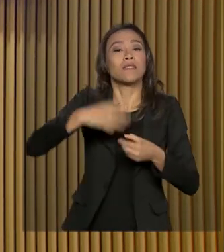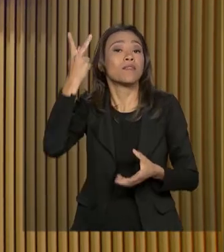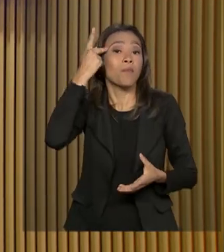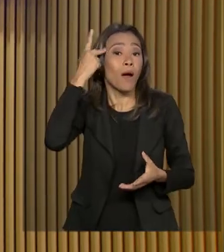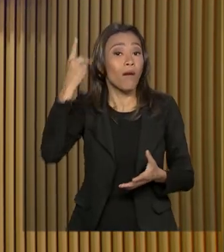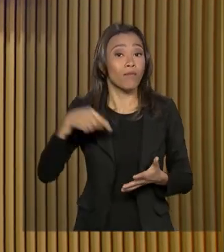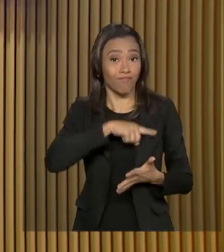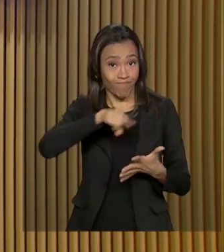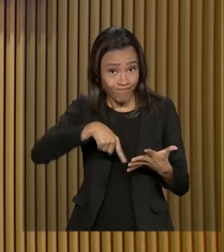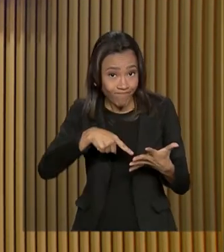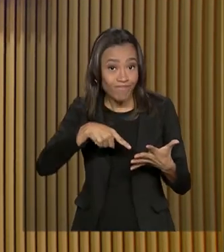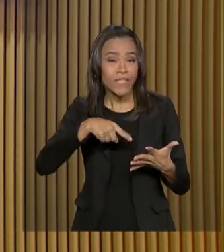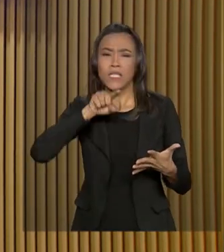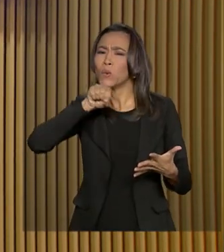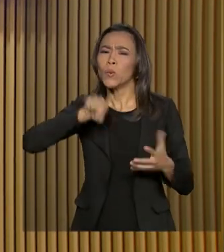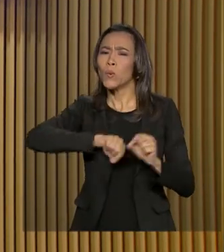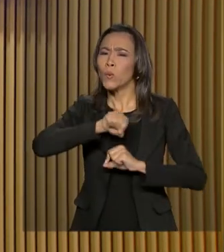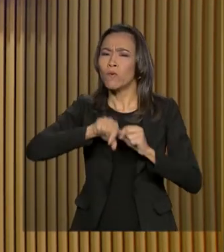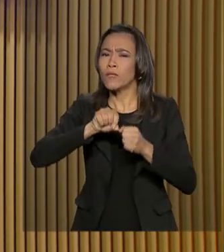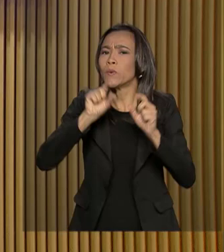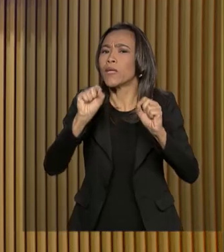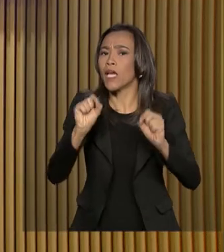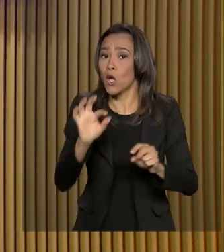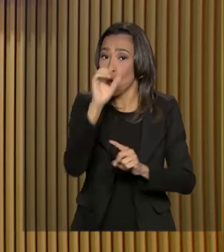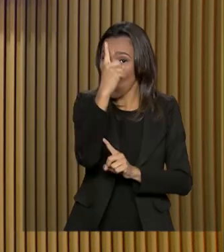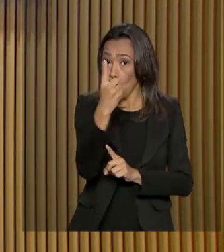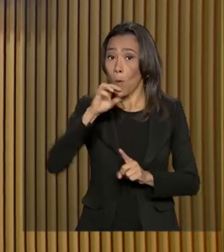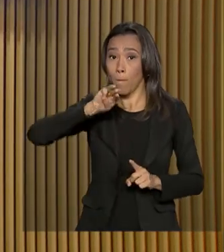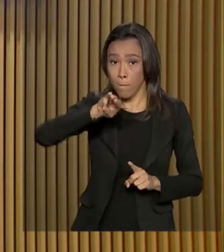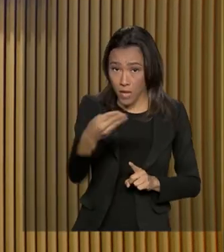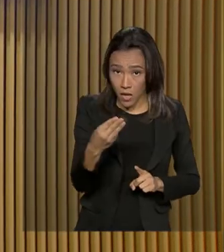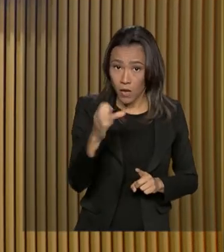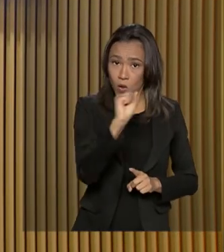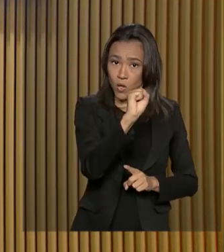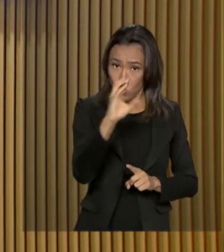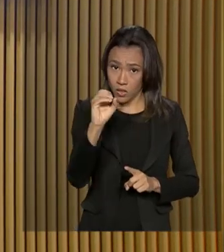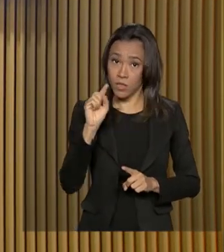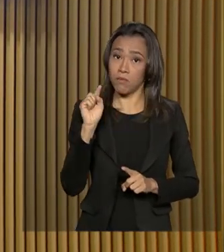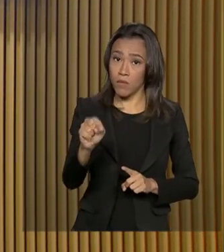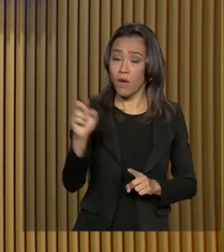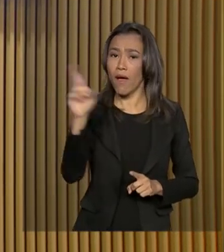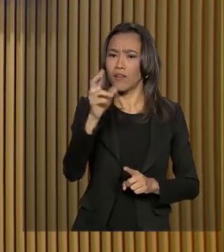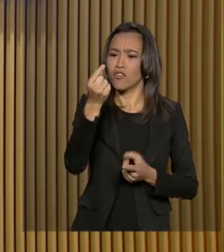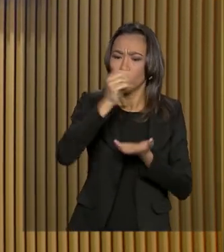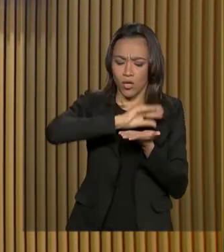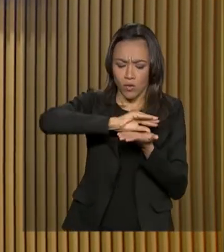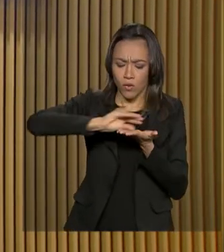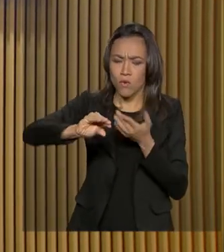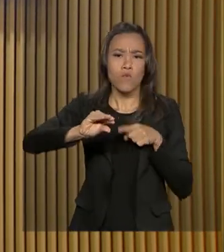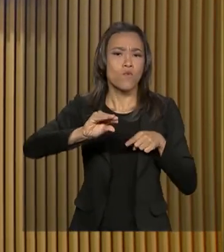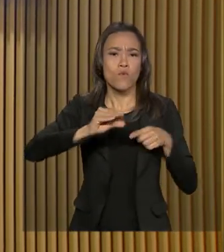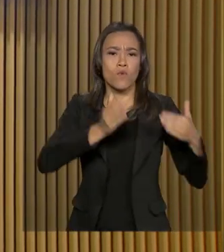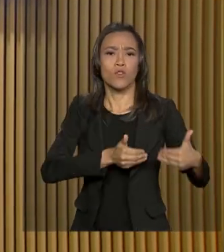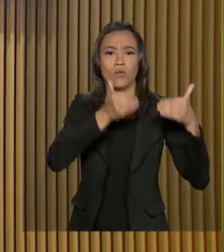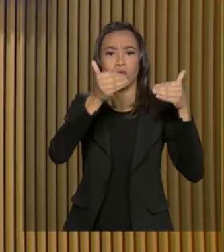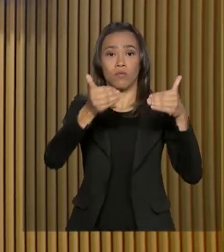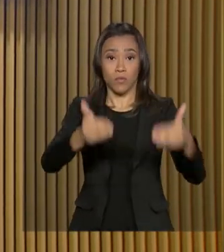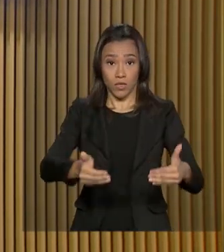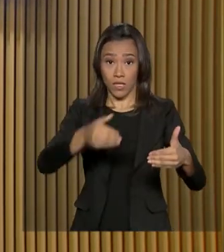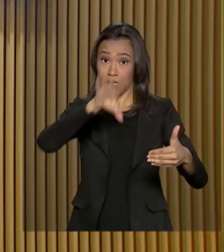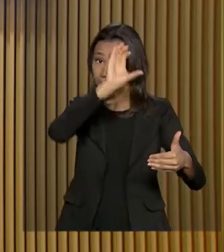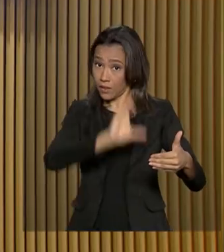São Paulo. E para isso serão investidos 1 milhão e 800 mil reais. Dinheiro do Ministério da Cidadania,